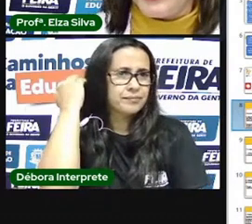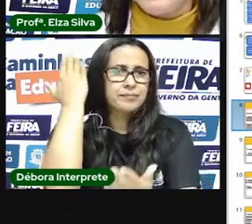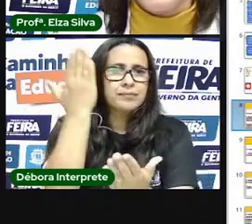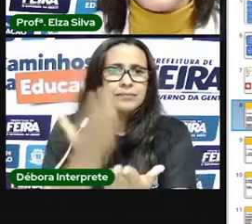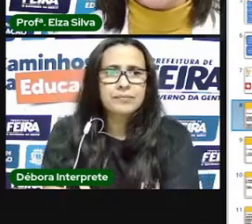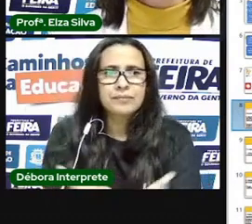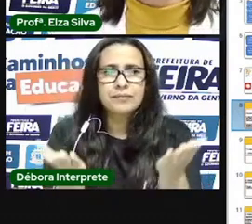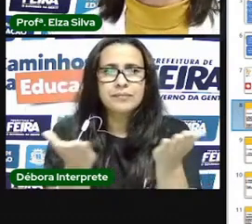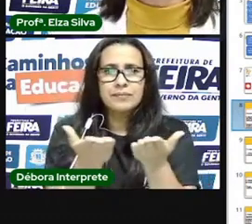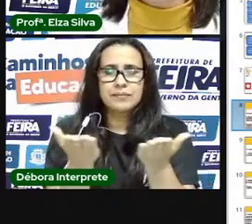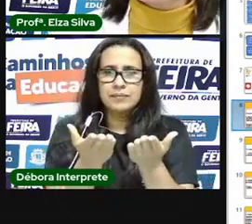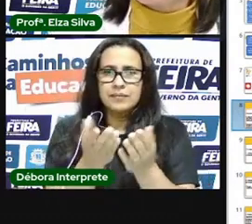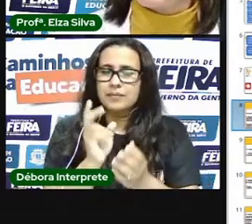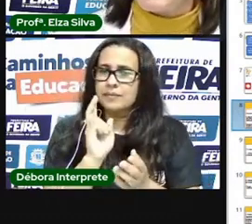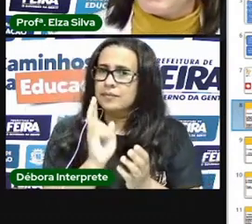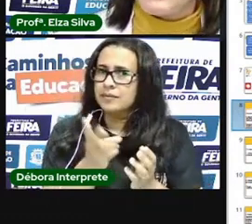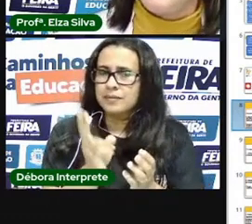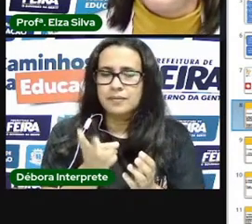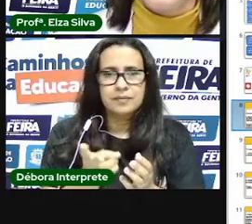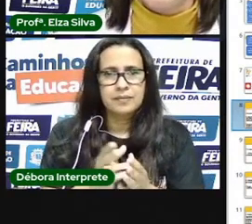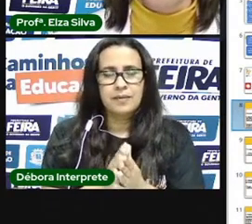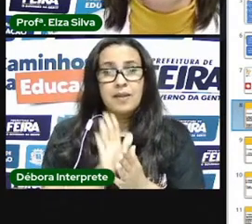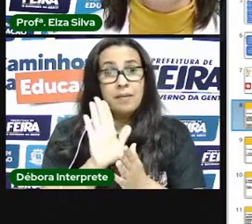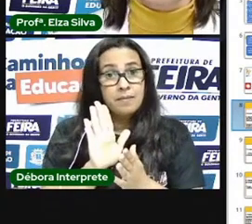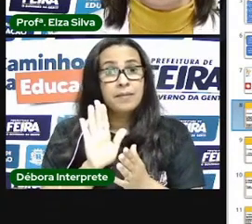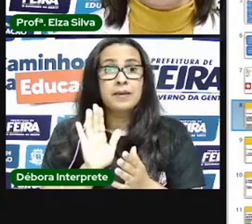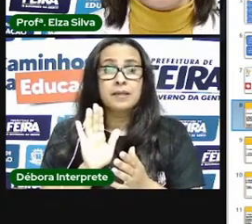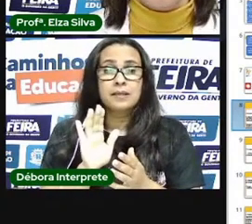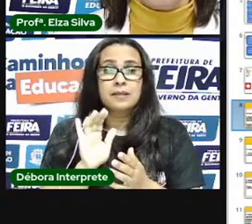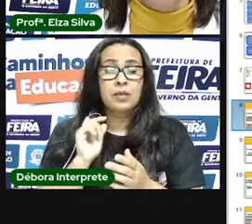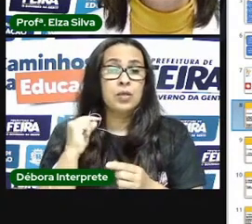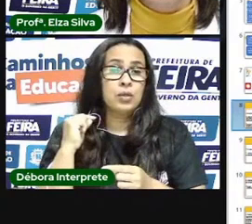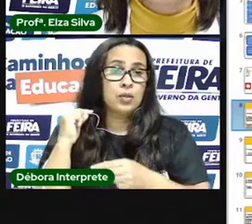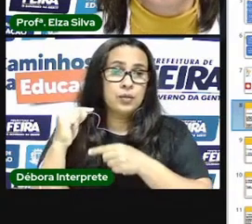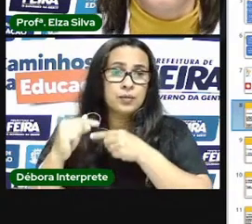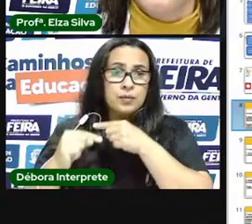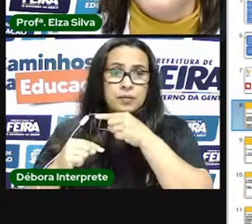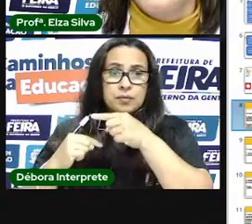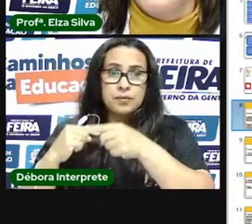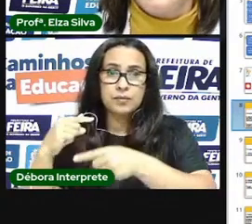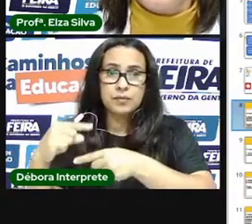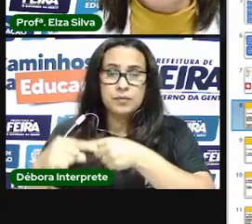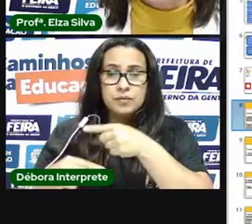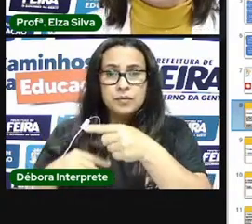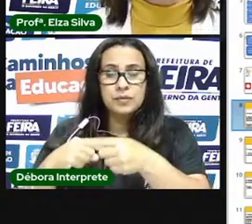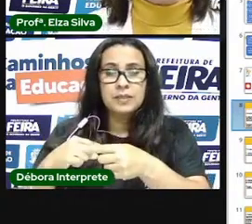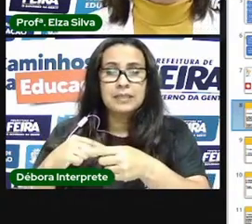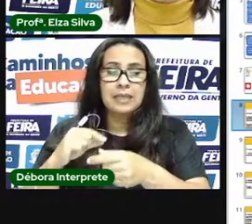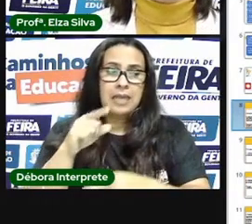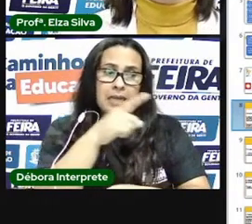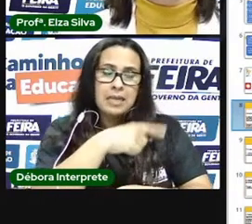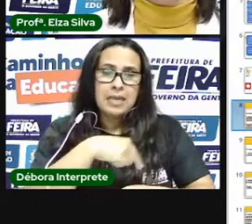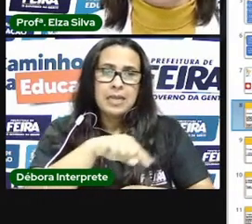tempo, as modalidades artísticas foram evoluindo, foram se transformando, foram se